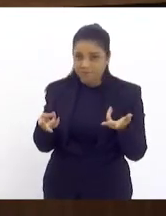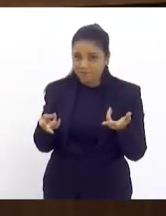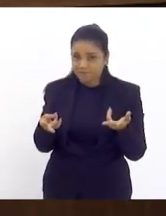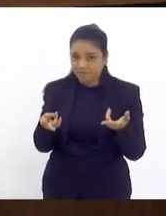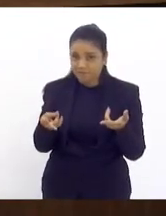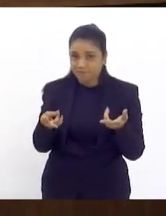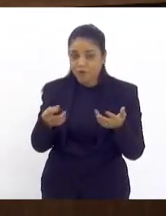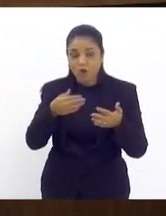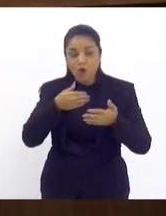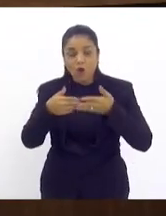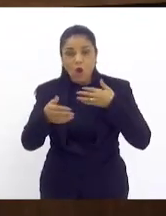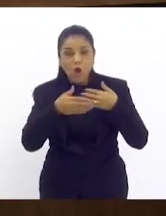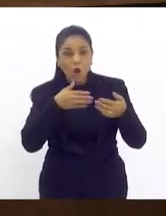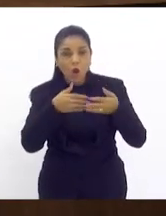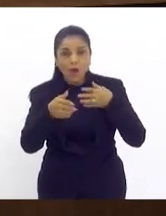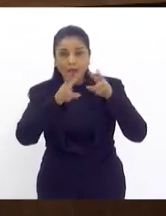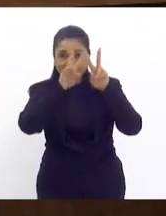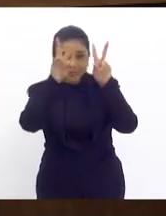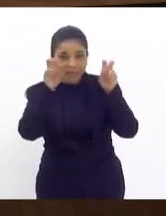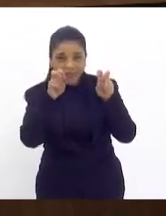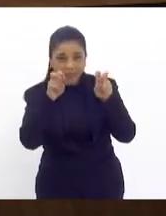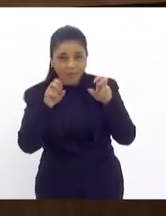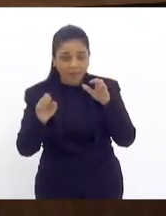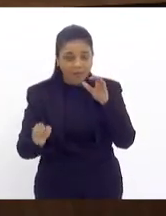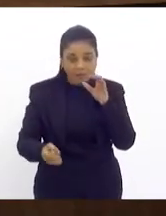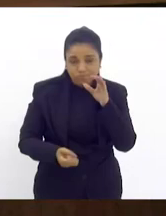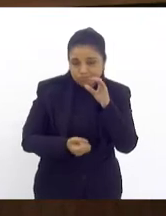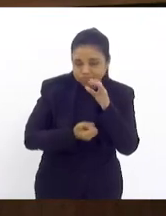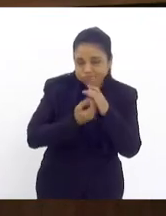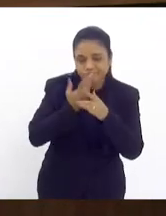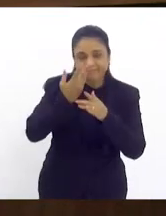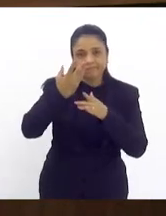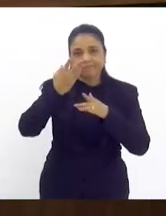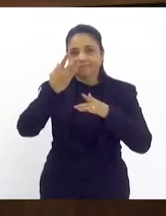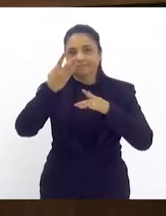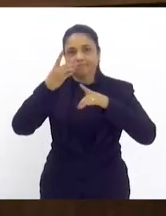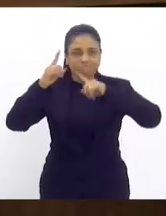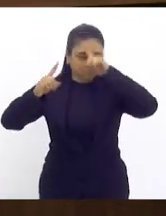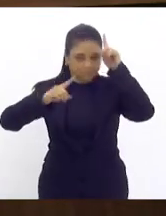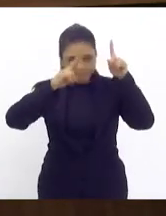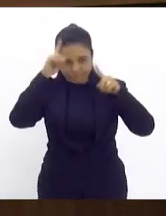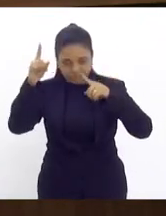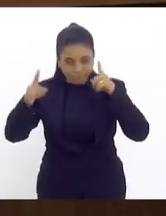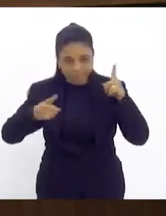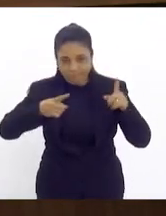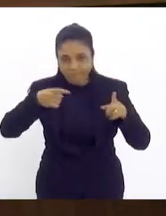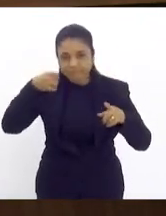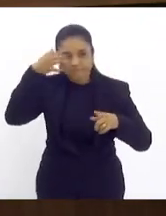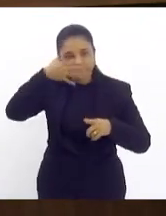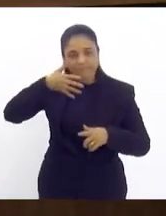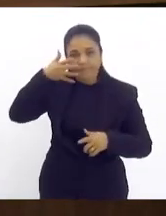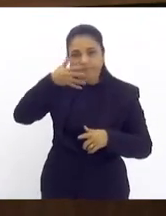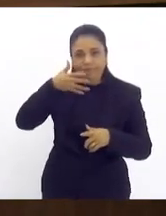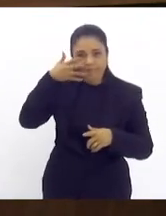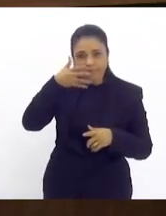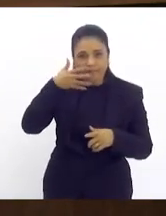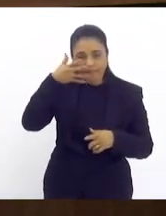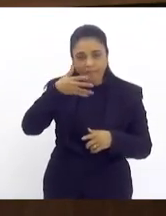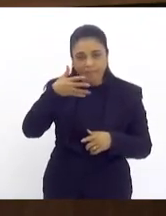tema ela consegue criar uma narrativa para de forma vil